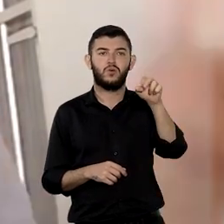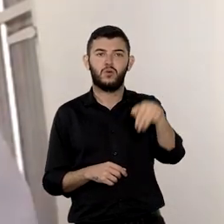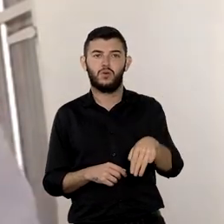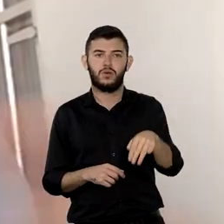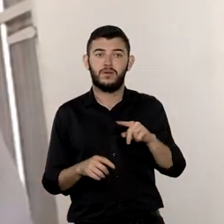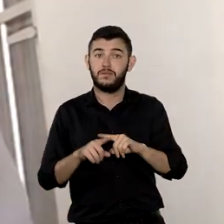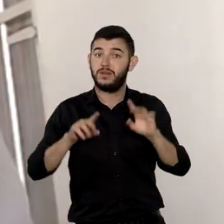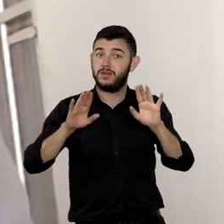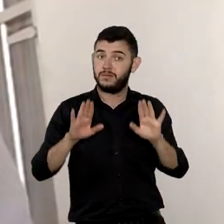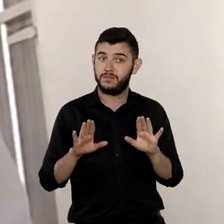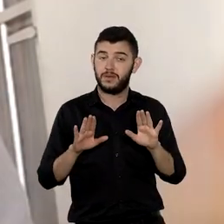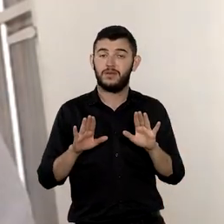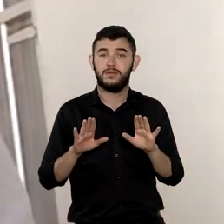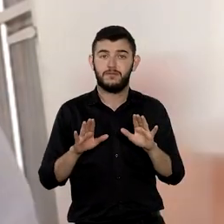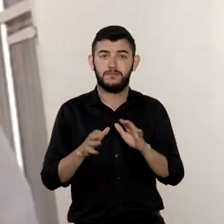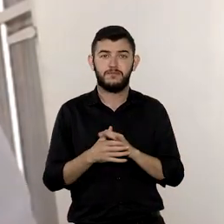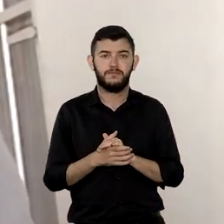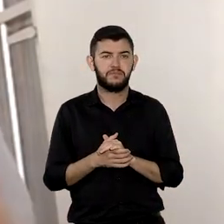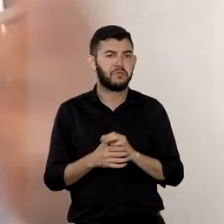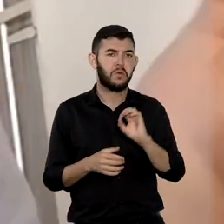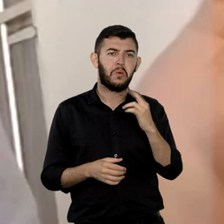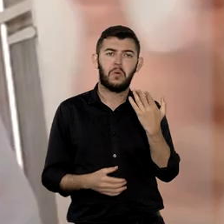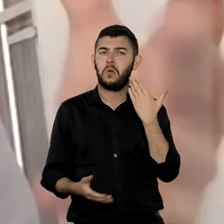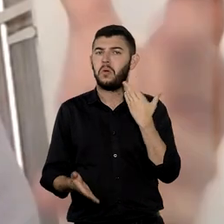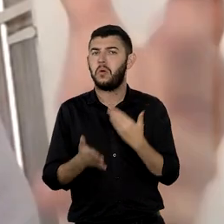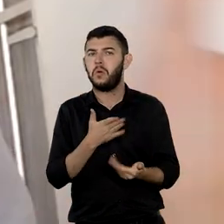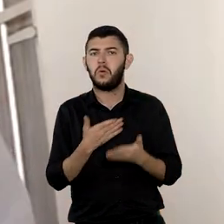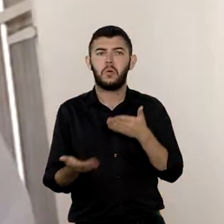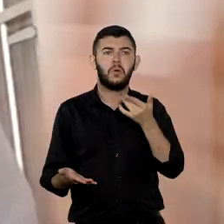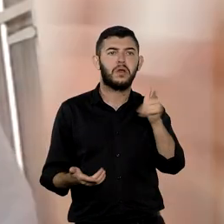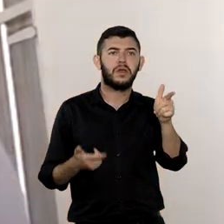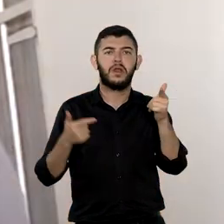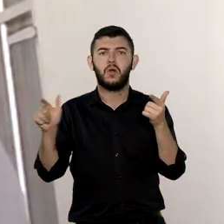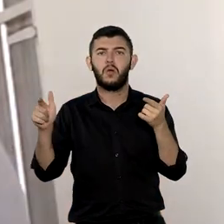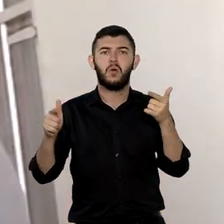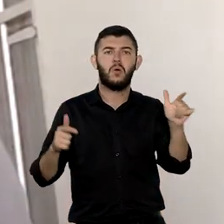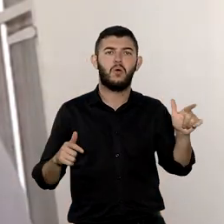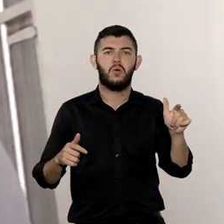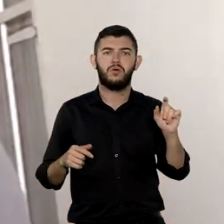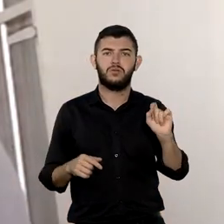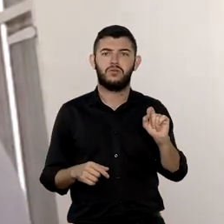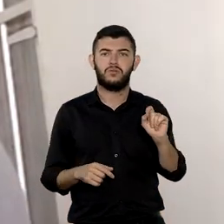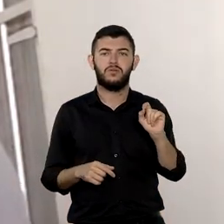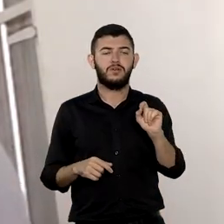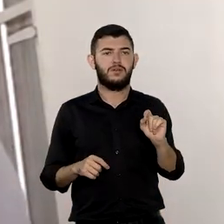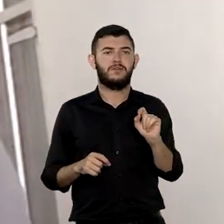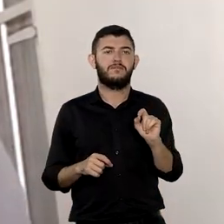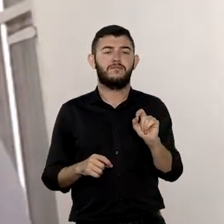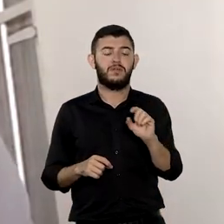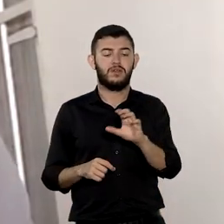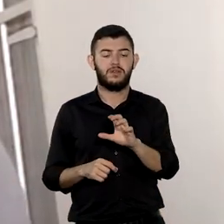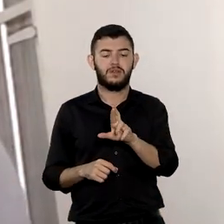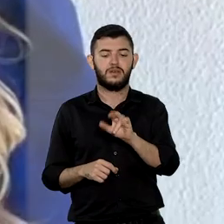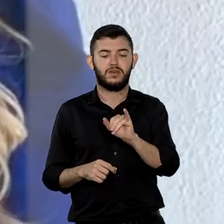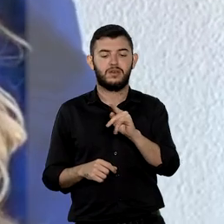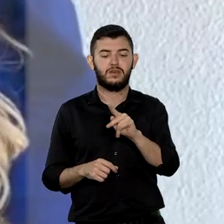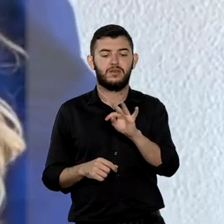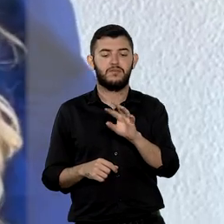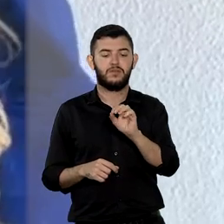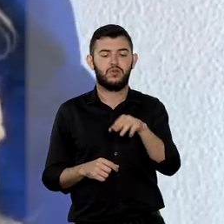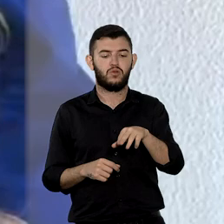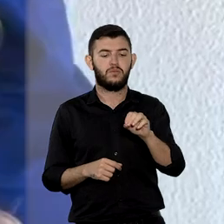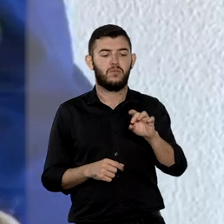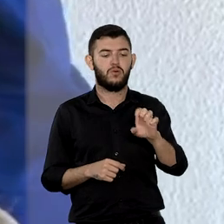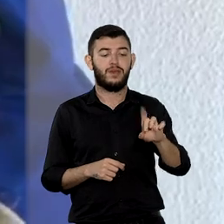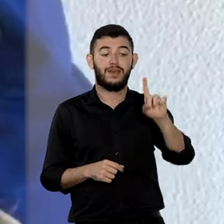Ou etéreo, ou qualquer outra dessas ditas criptomoedas. Esta